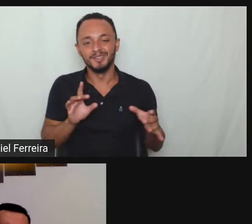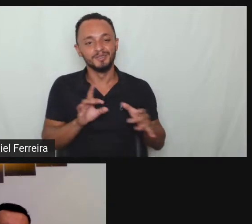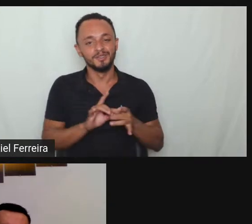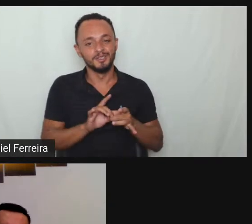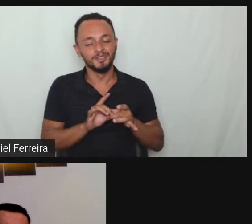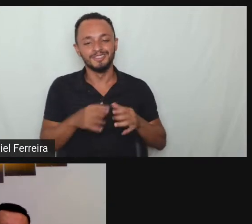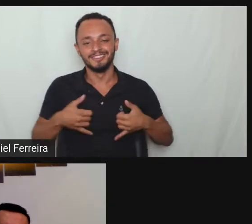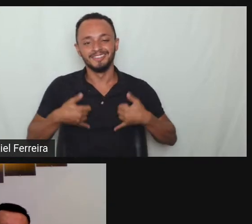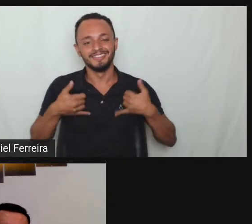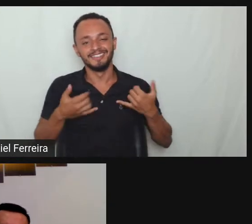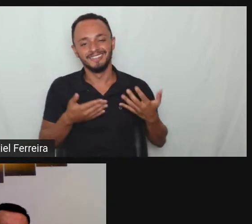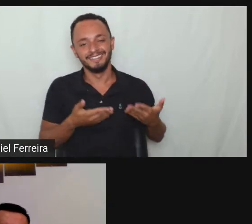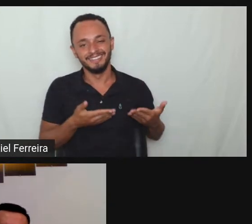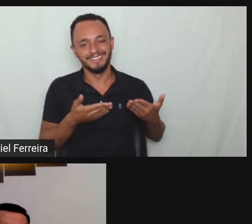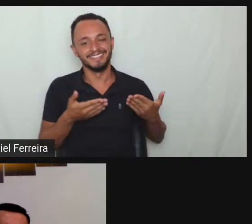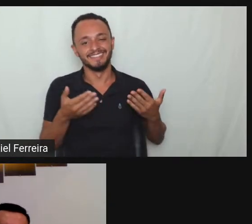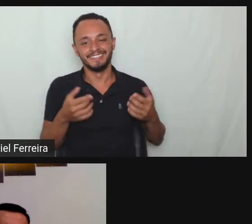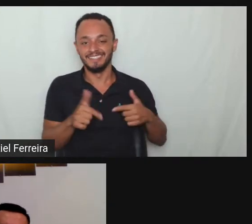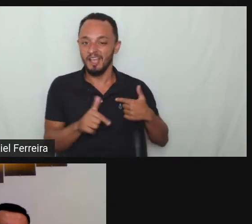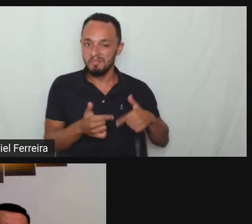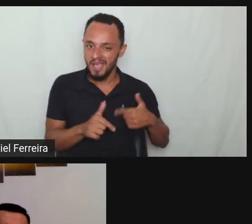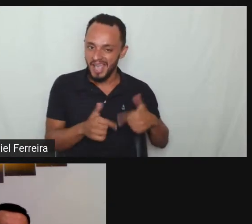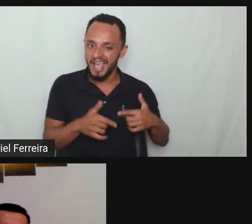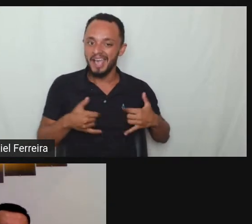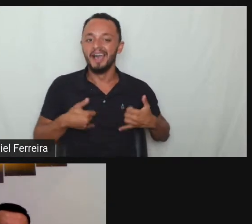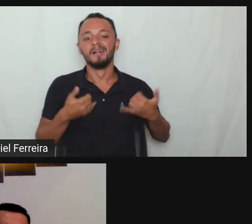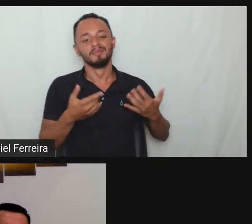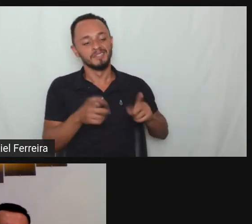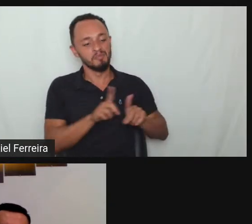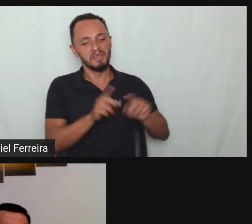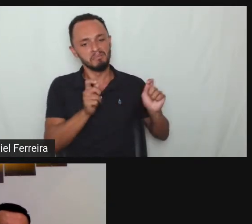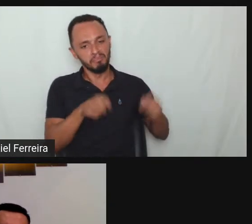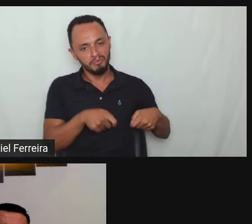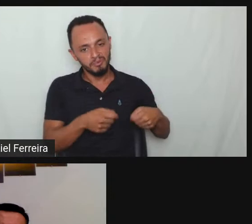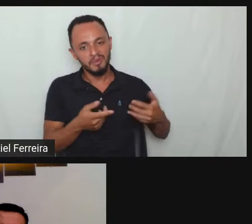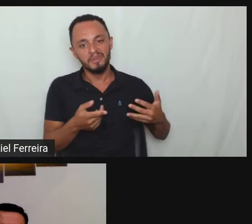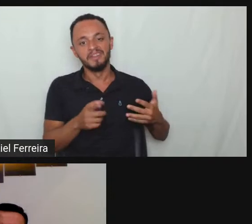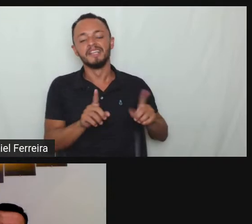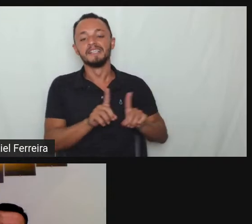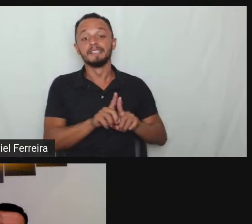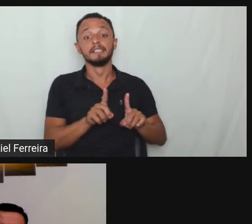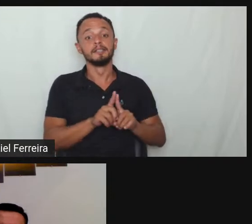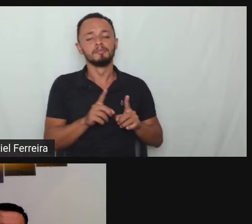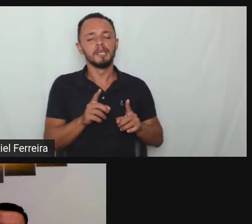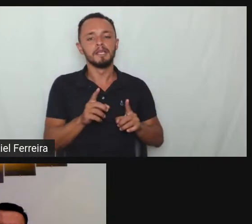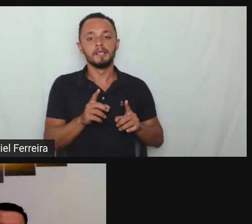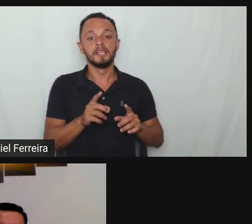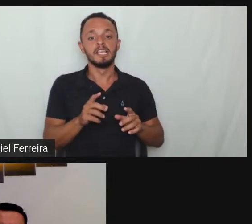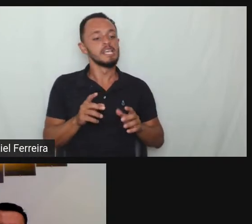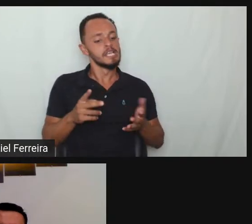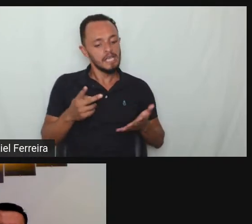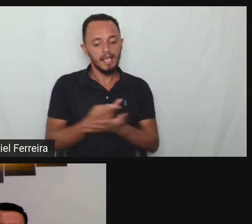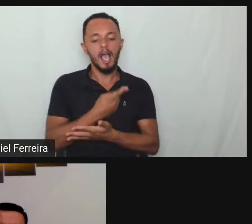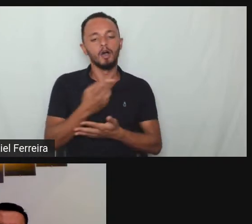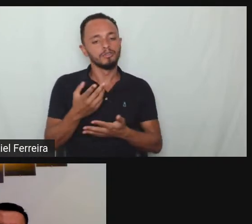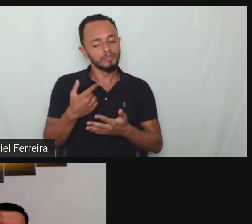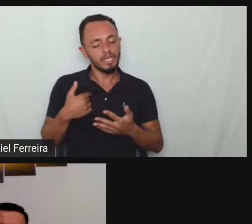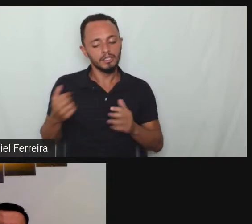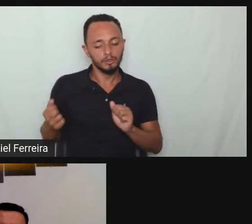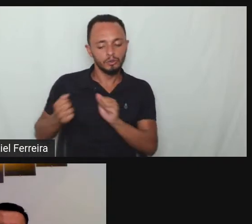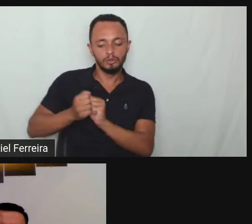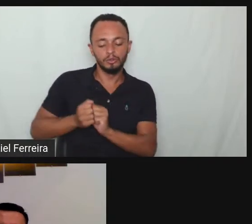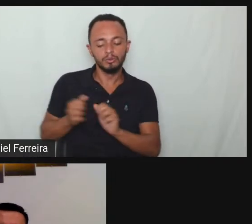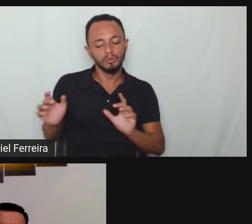sempre pelo teu trabalho pela tua competência e por também ter abraçado a nossa fala fala enorme agora não como